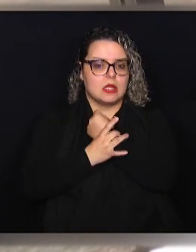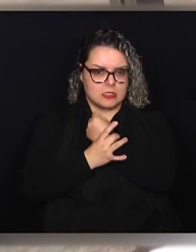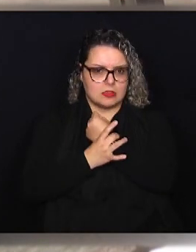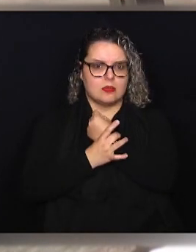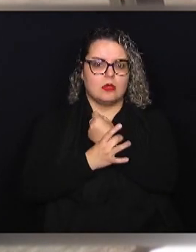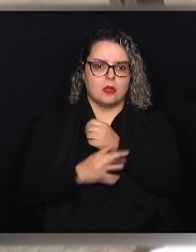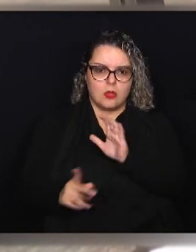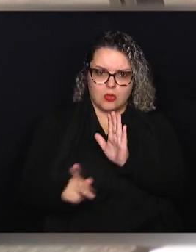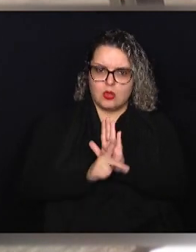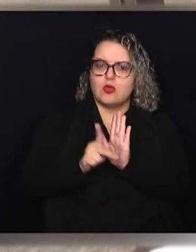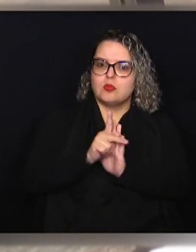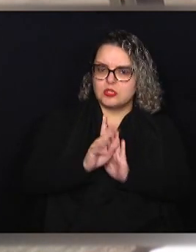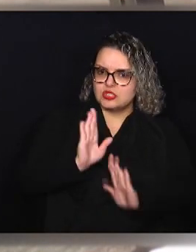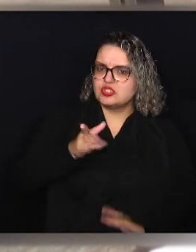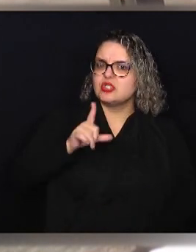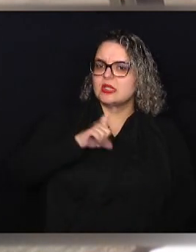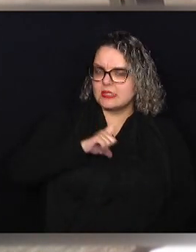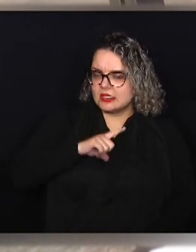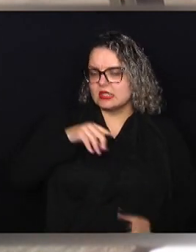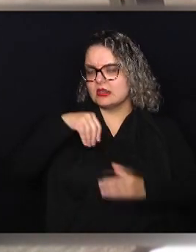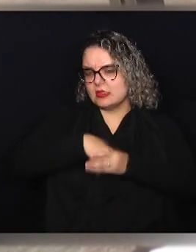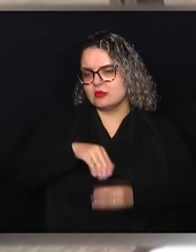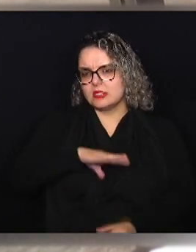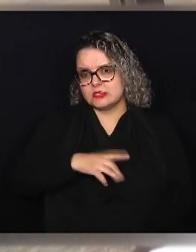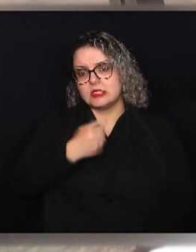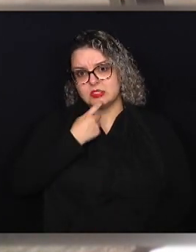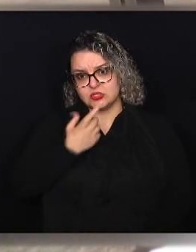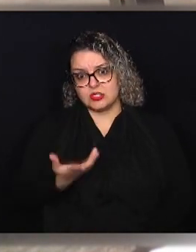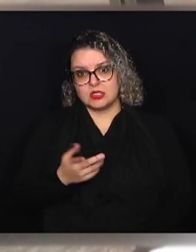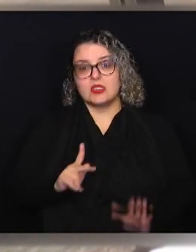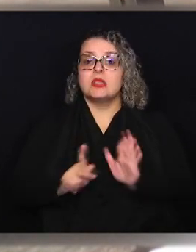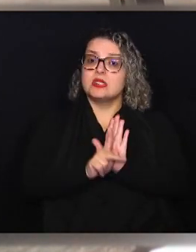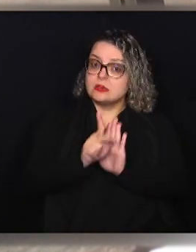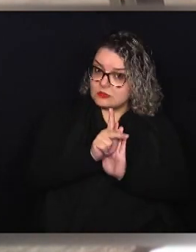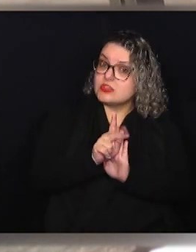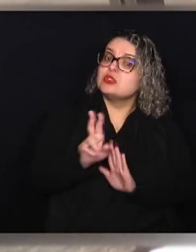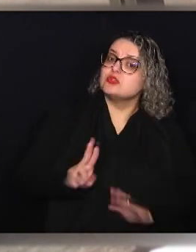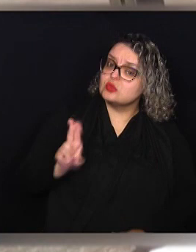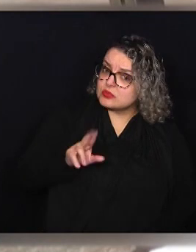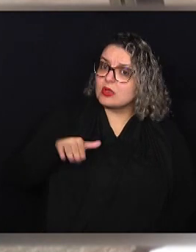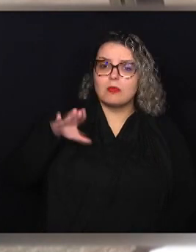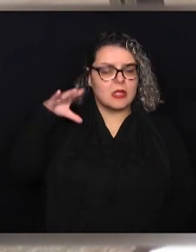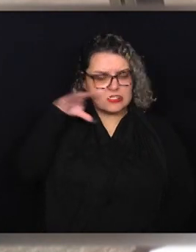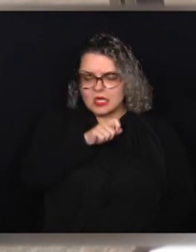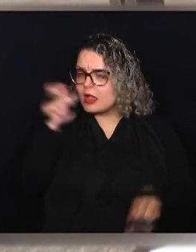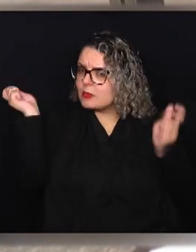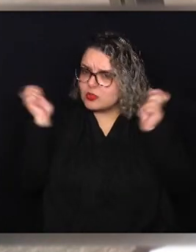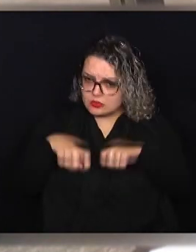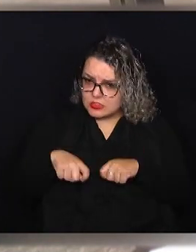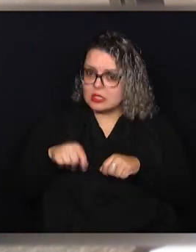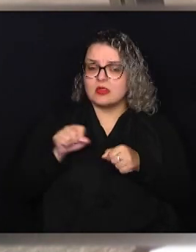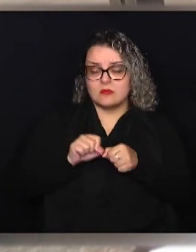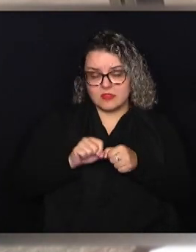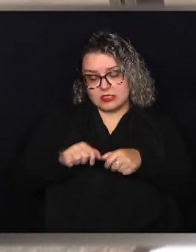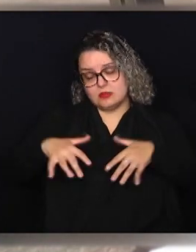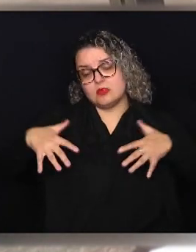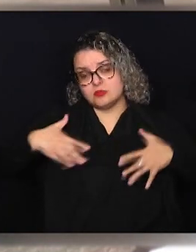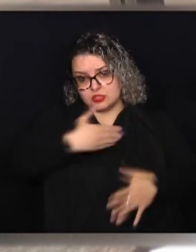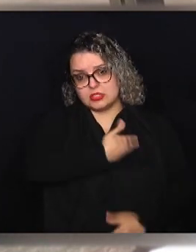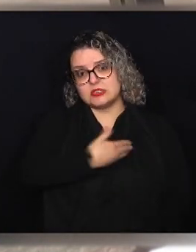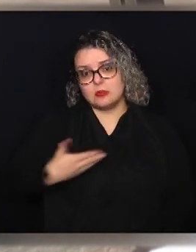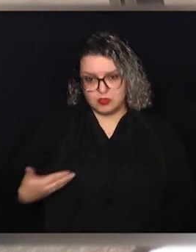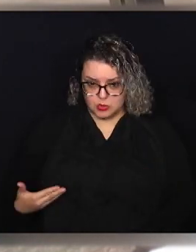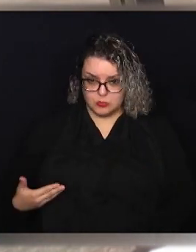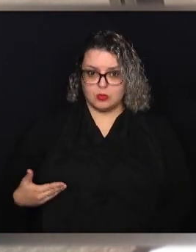devíamos ter isso na cidade de Campinas e esse projeto visa a gente implantar o mais rápido possível. Feita a audiência pública, o